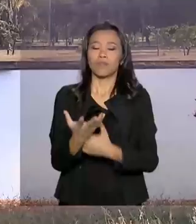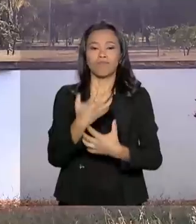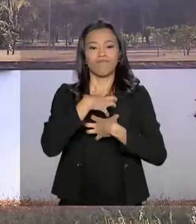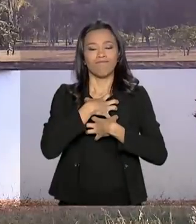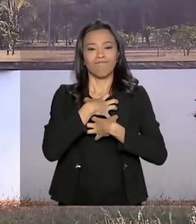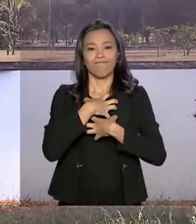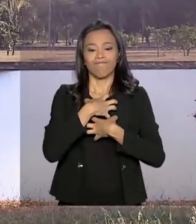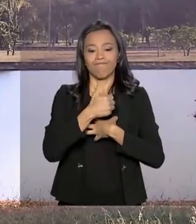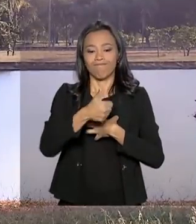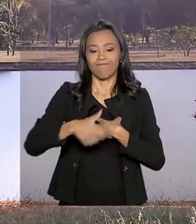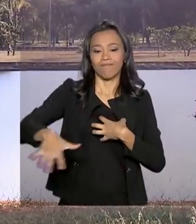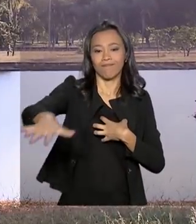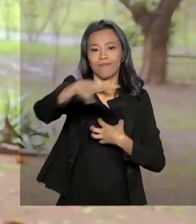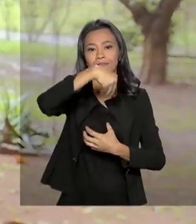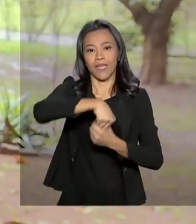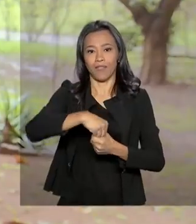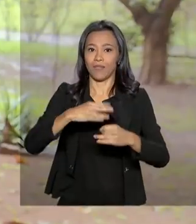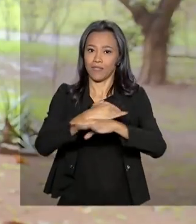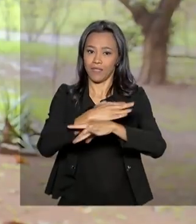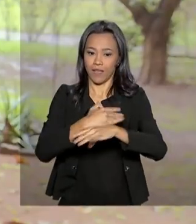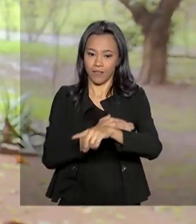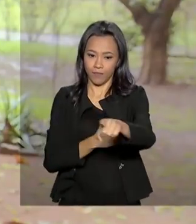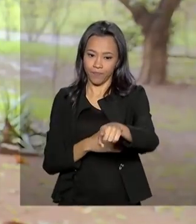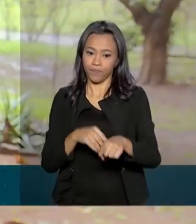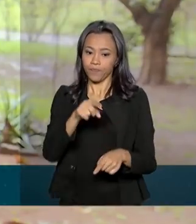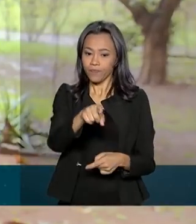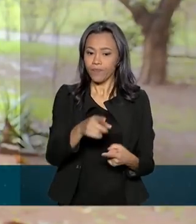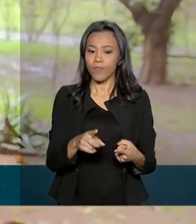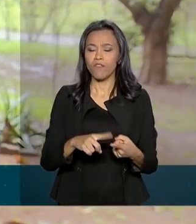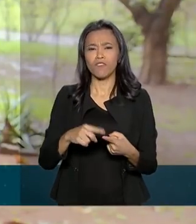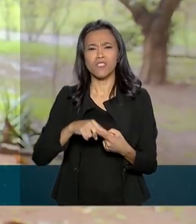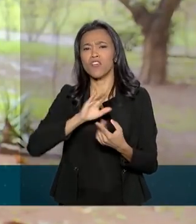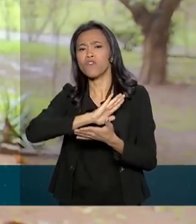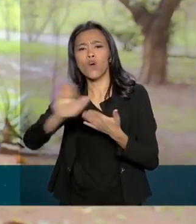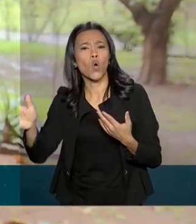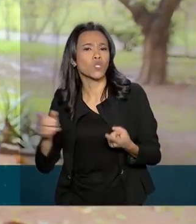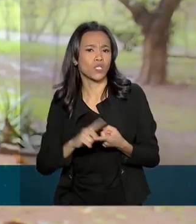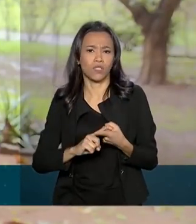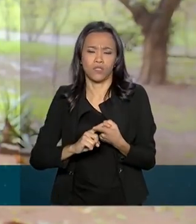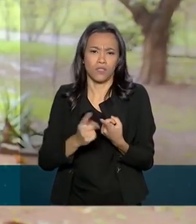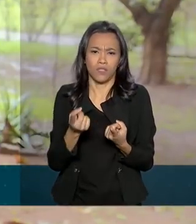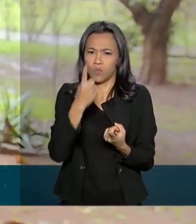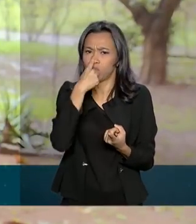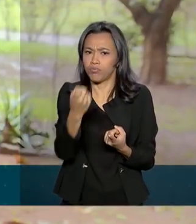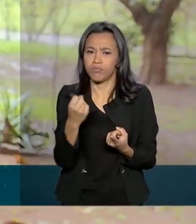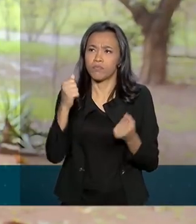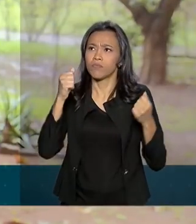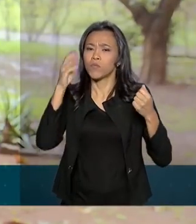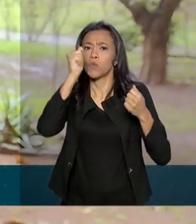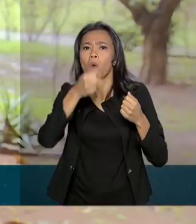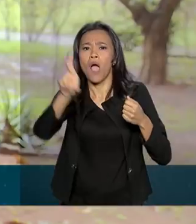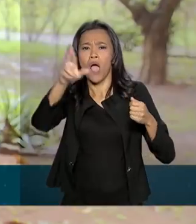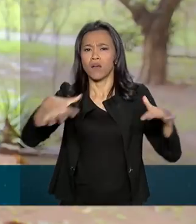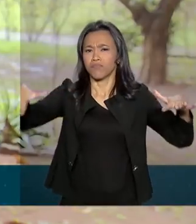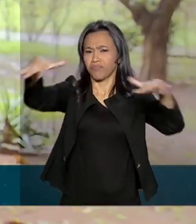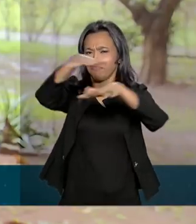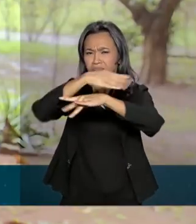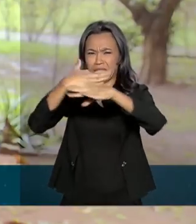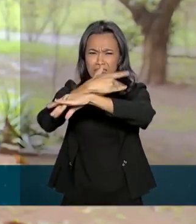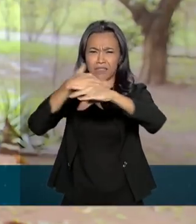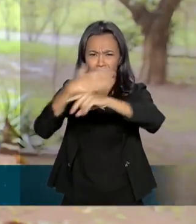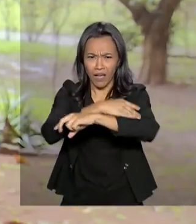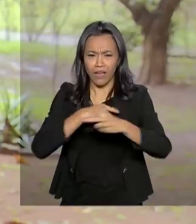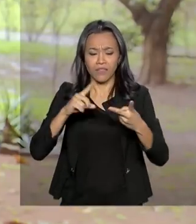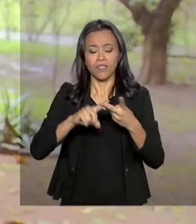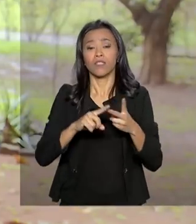deles nas áreas urbanas. O sequestro de carbono, da poluição, esse é um dos principais benefícios. A própria manutenção dos